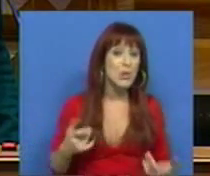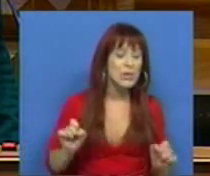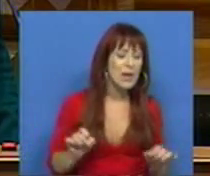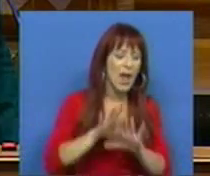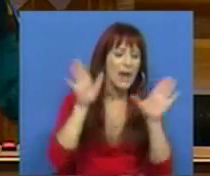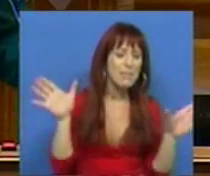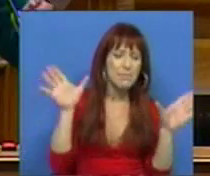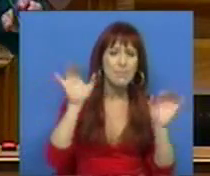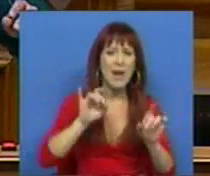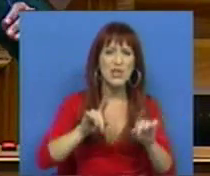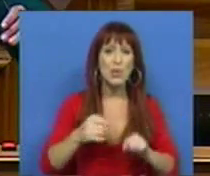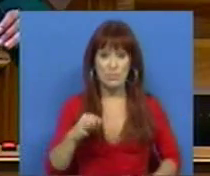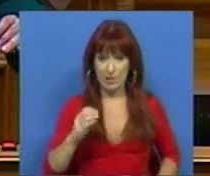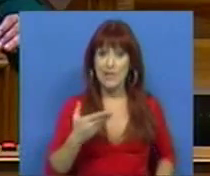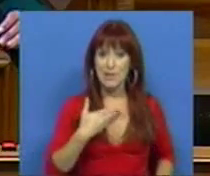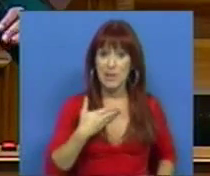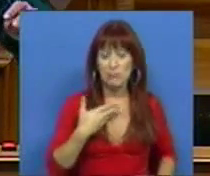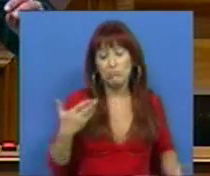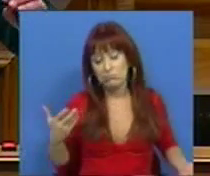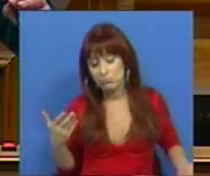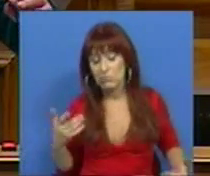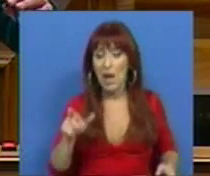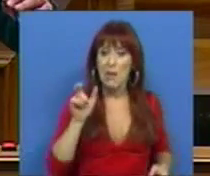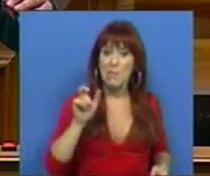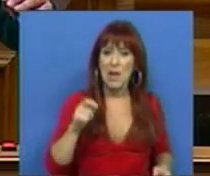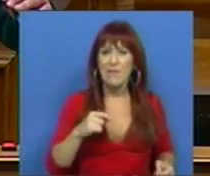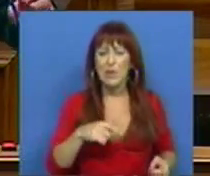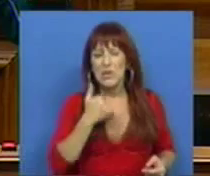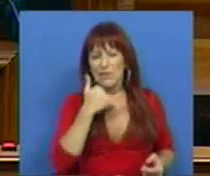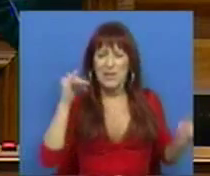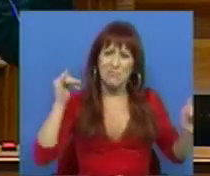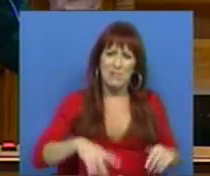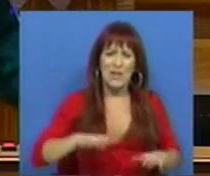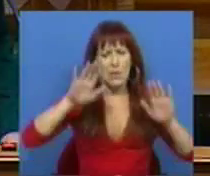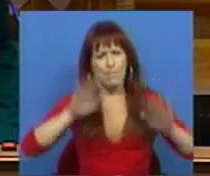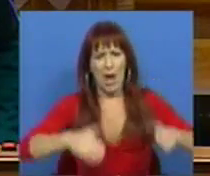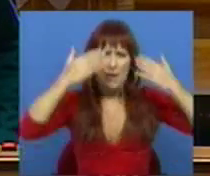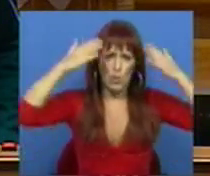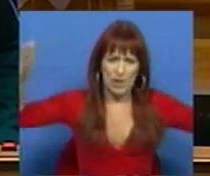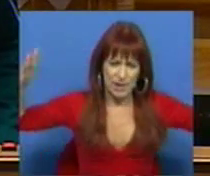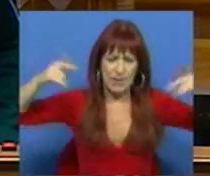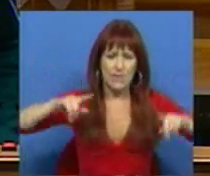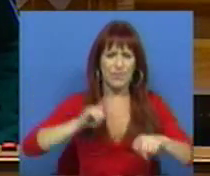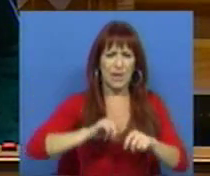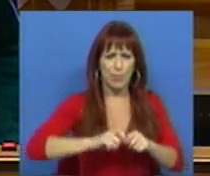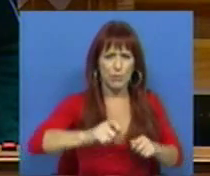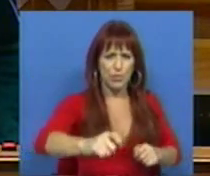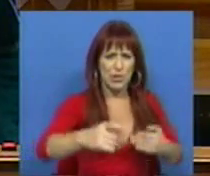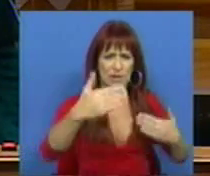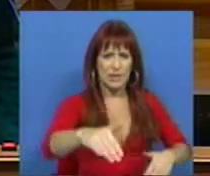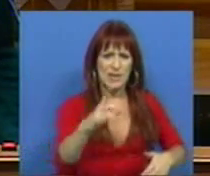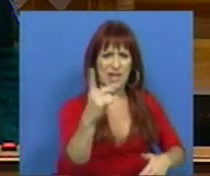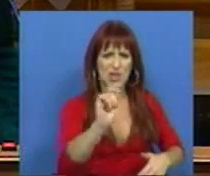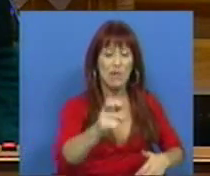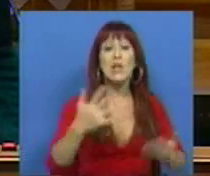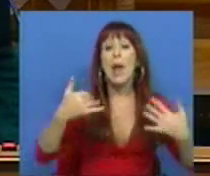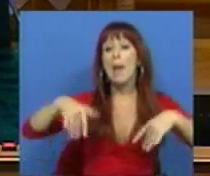clara, no PSD, com, enfim, palavras menos felizes de suspender a democracia durante seis meses, mas